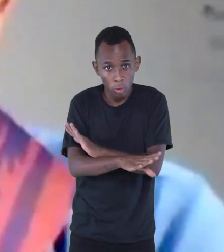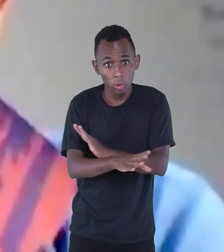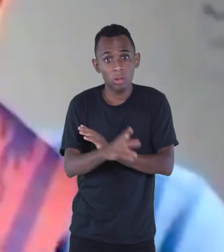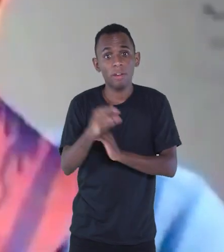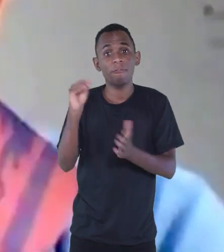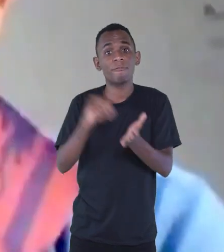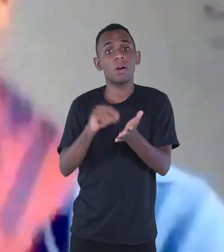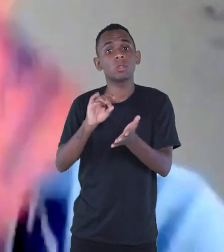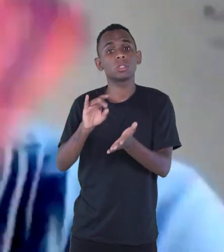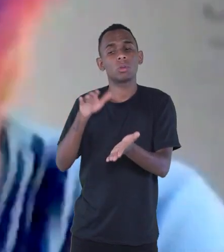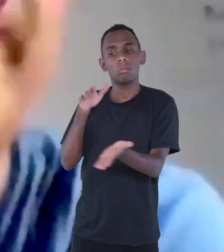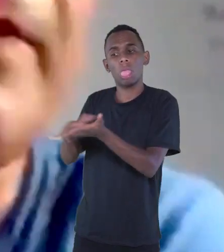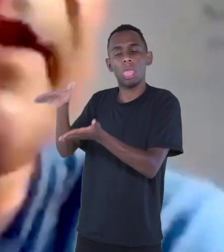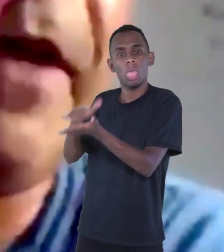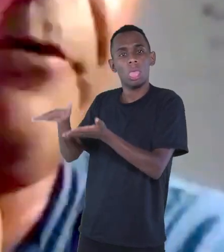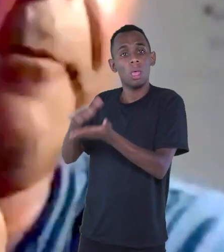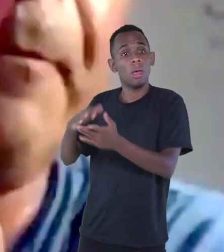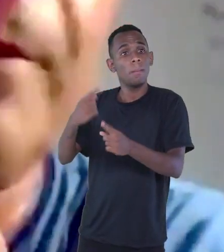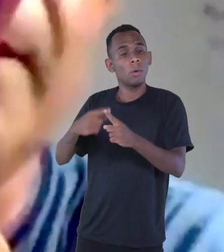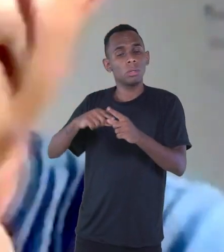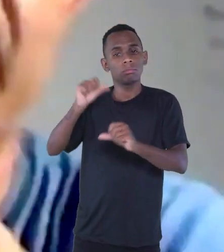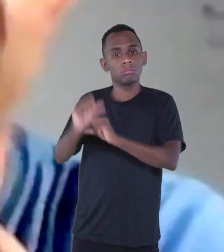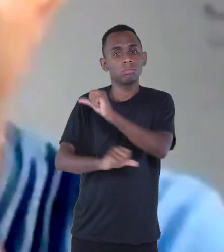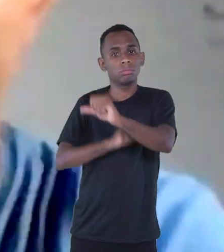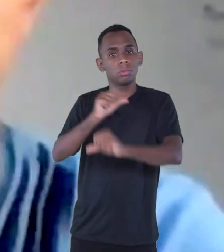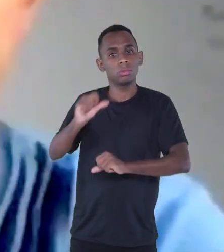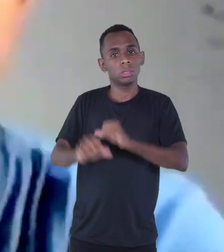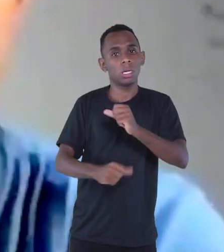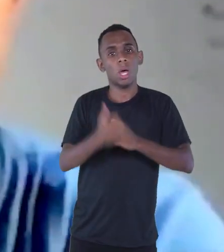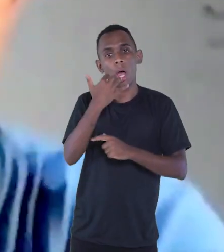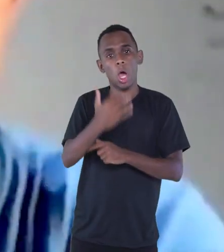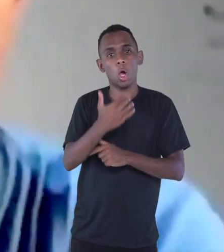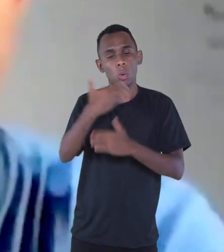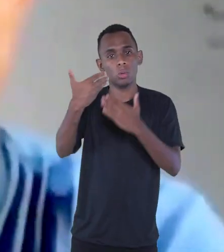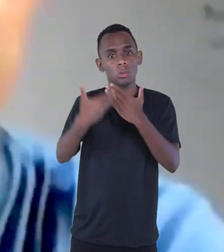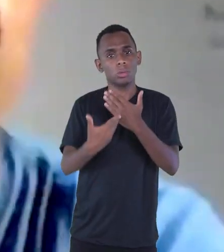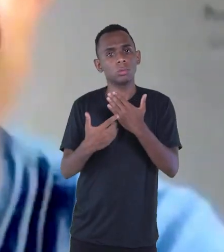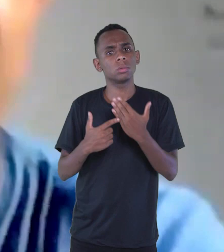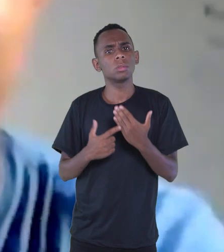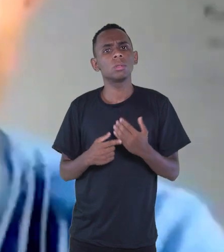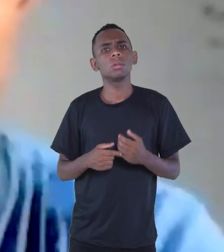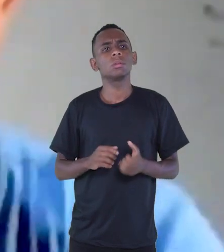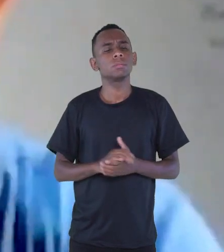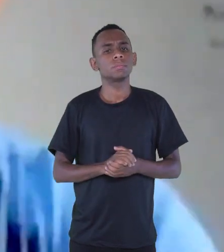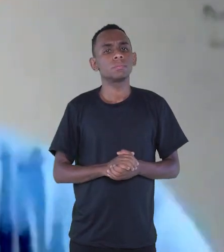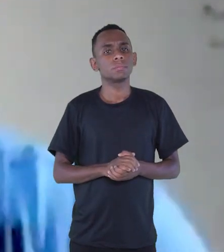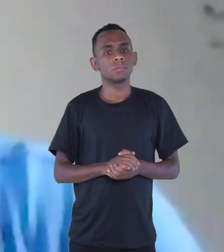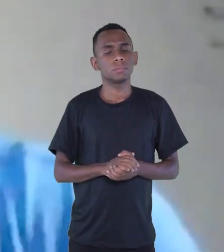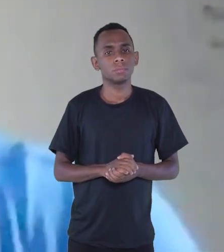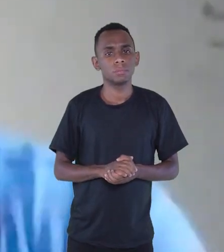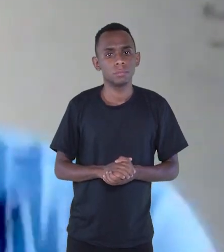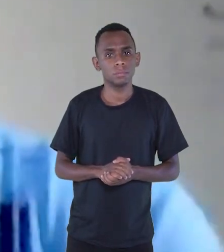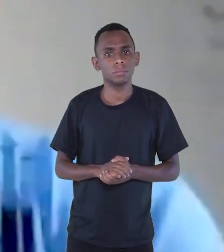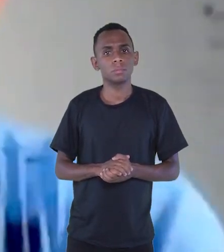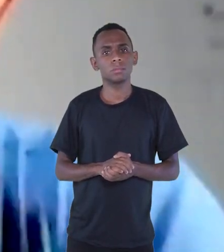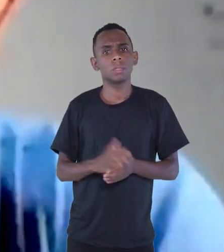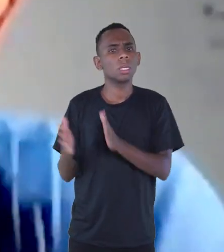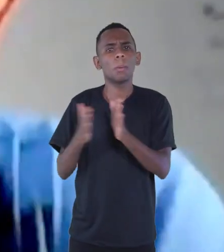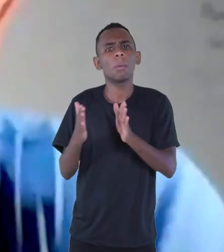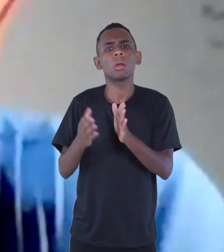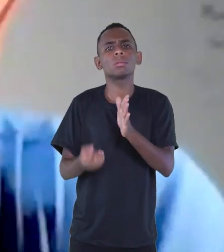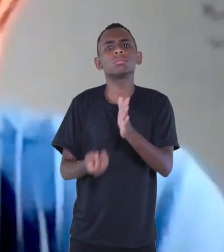grávida. Eles mudaram de cor para a capa, está vendo? Quanto que você lançou? Quanto que você lançou esse primeiro?